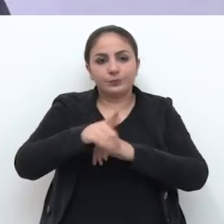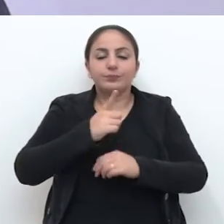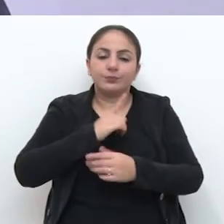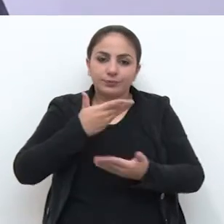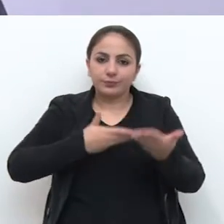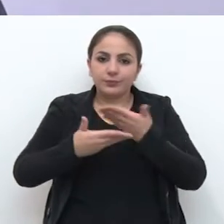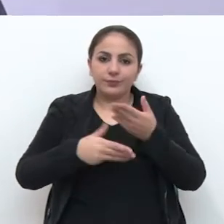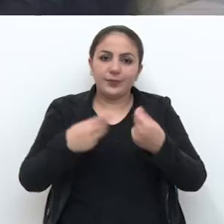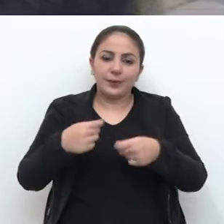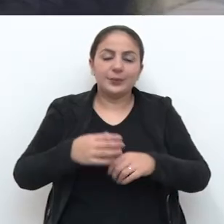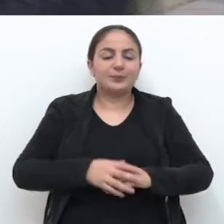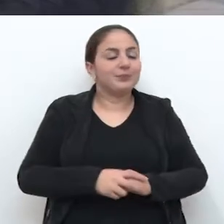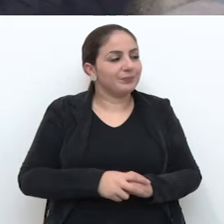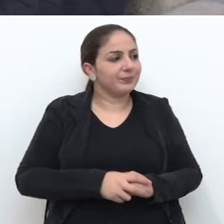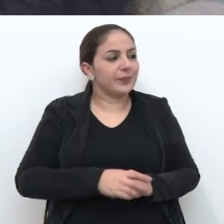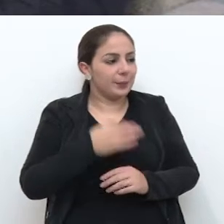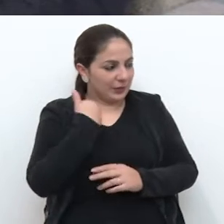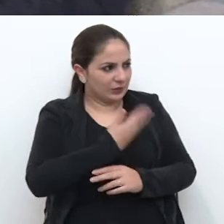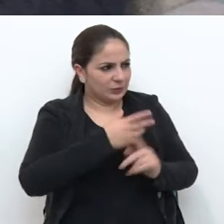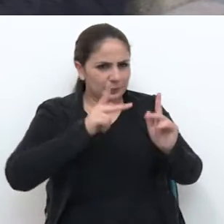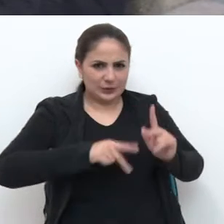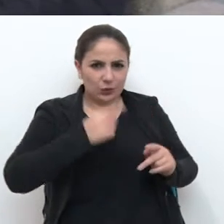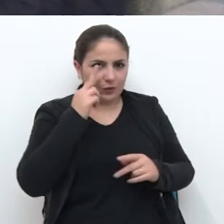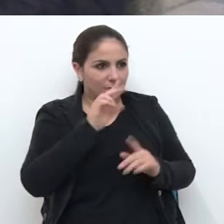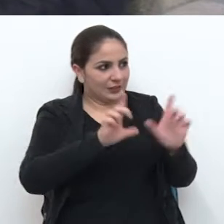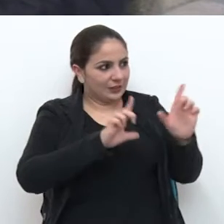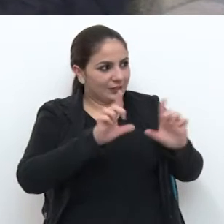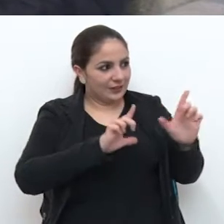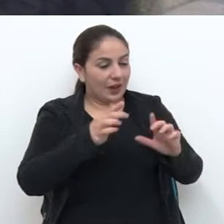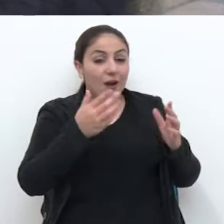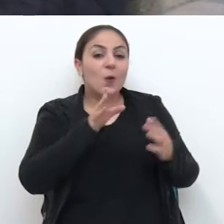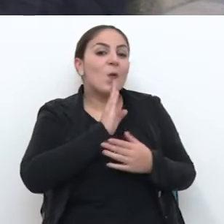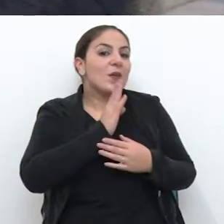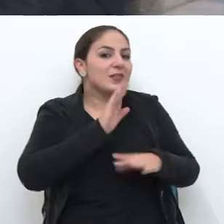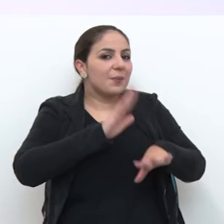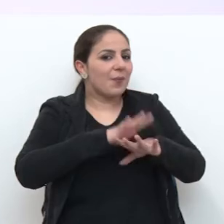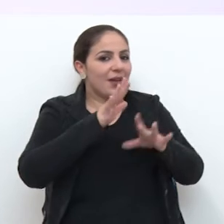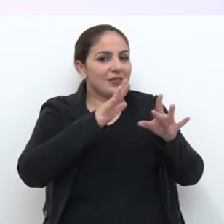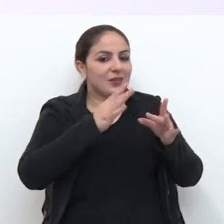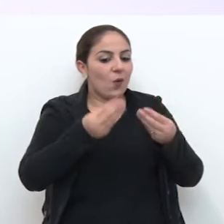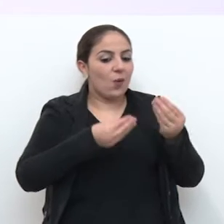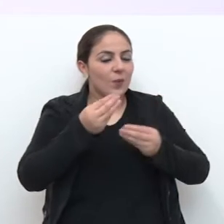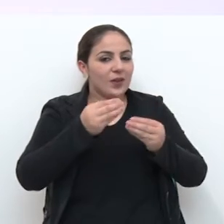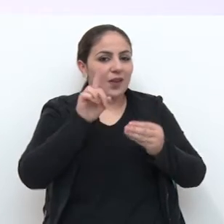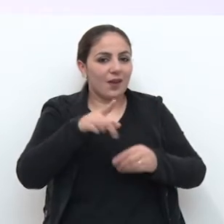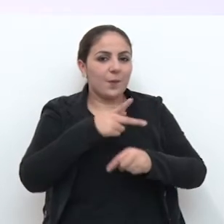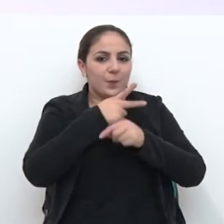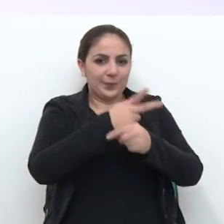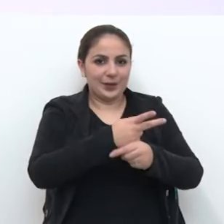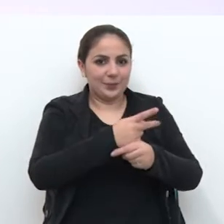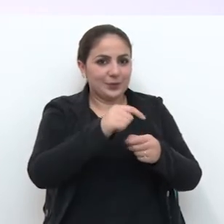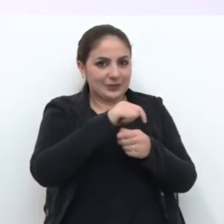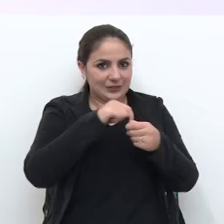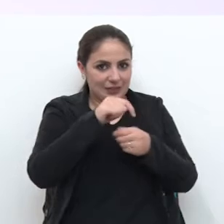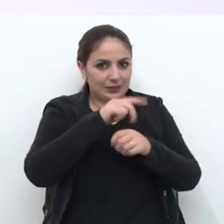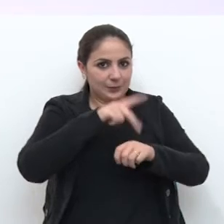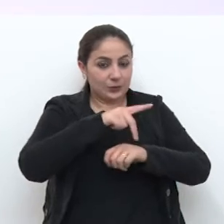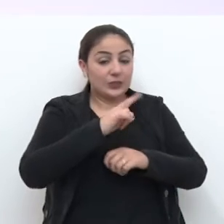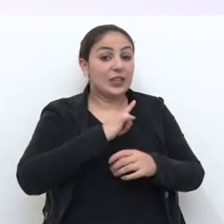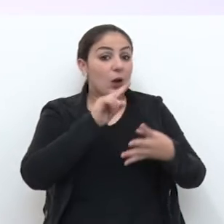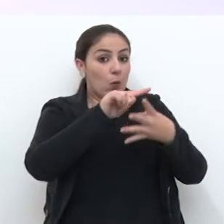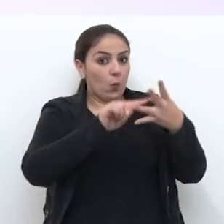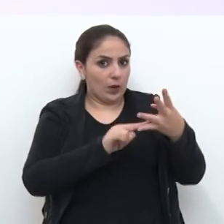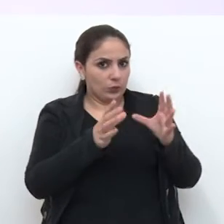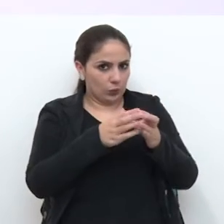contempla essa demanda. Para que os nossos telespectadores conheçam um pouquinho mais sobre o prêmio literário Cidade de Passo Fundo, são quatro